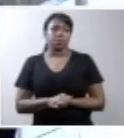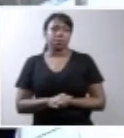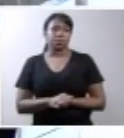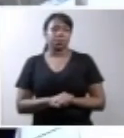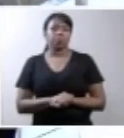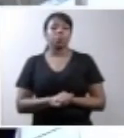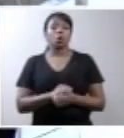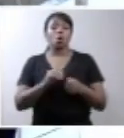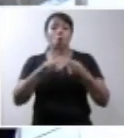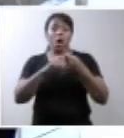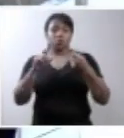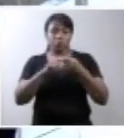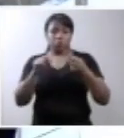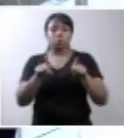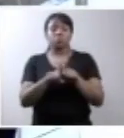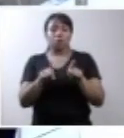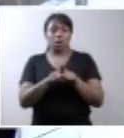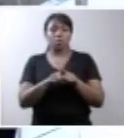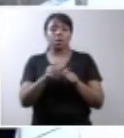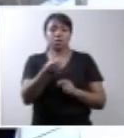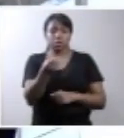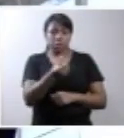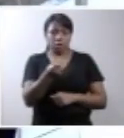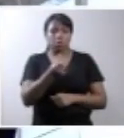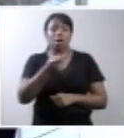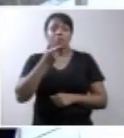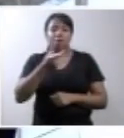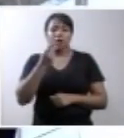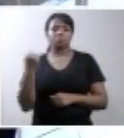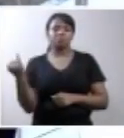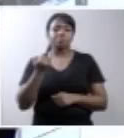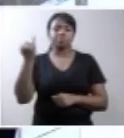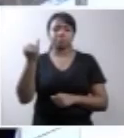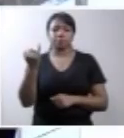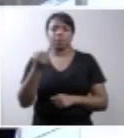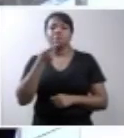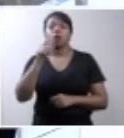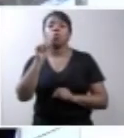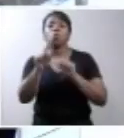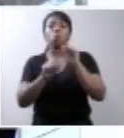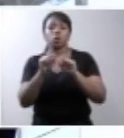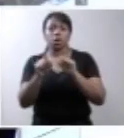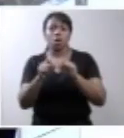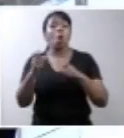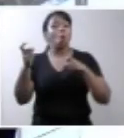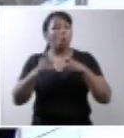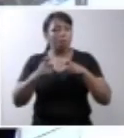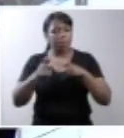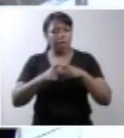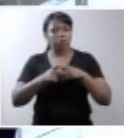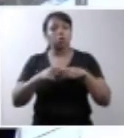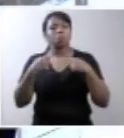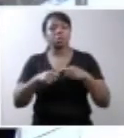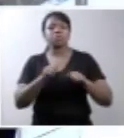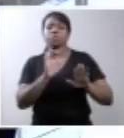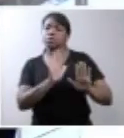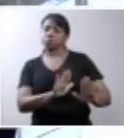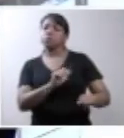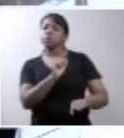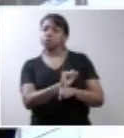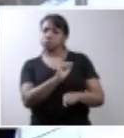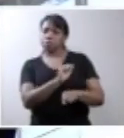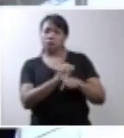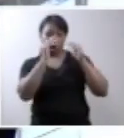O artigo 6º do Código de Ética Médica, dos princípios fundamentais, diz, O médico deve guardar